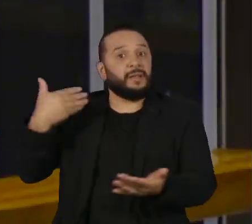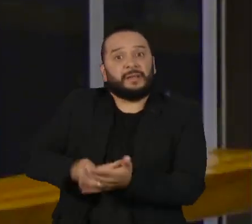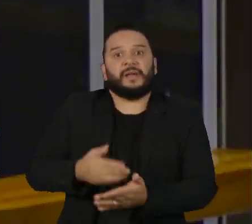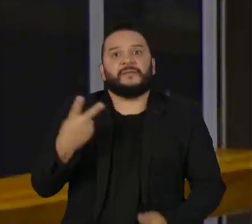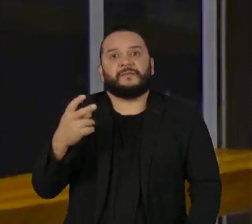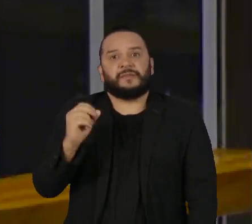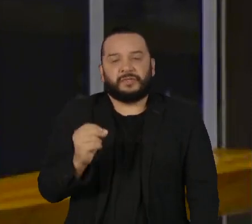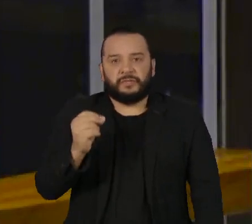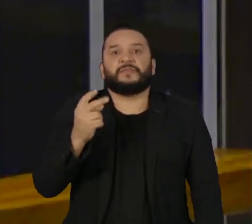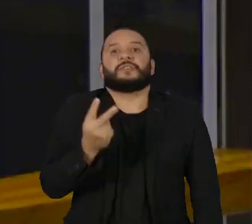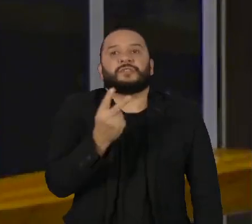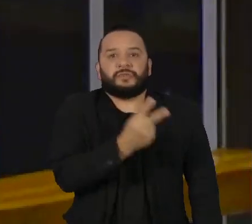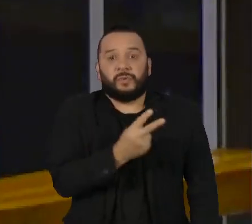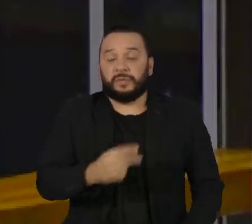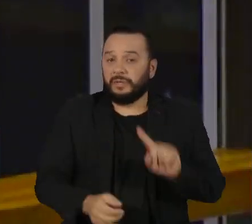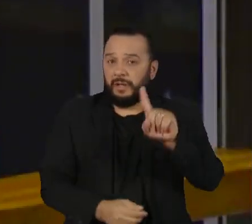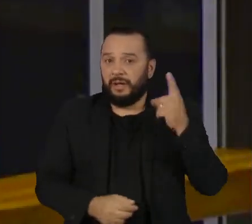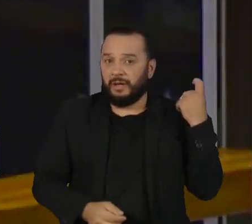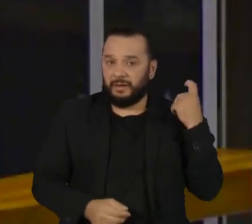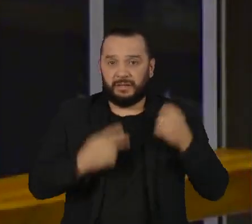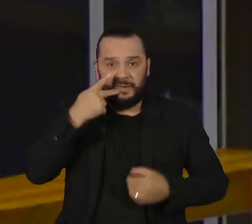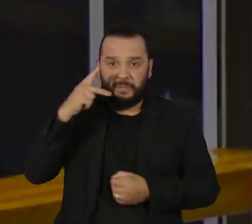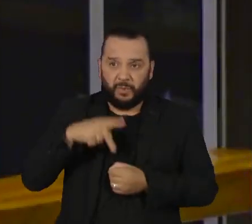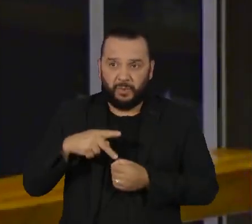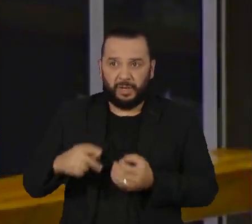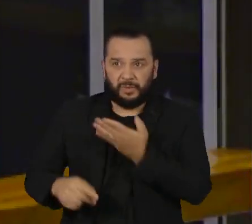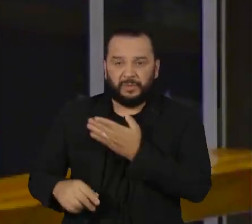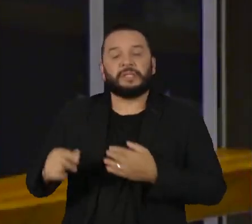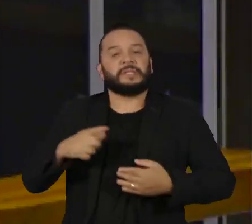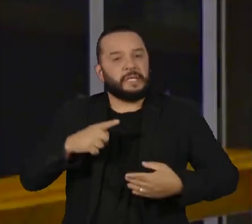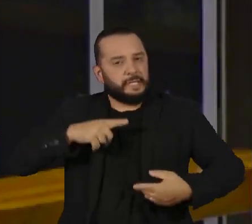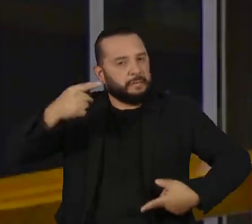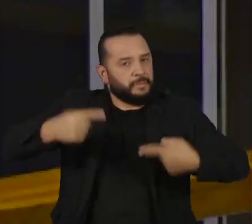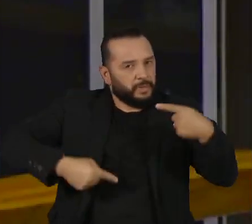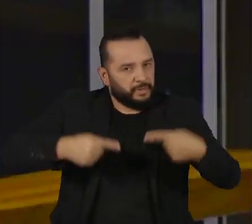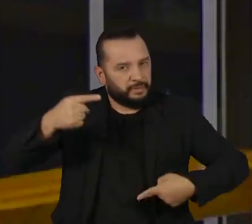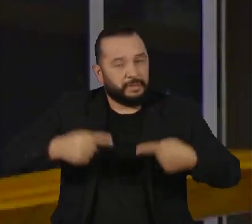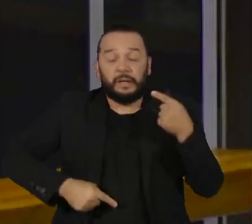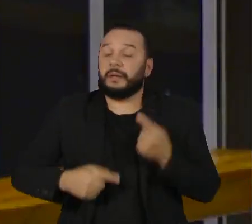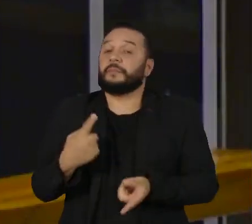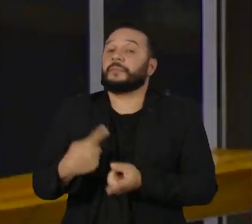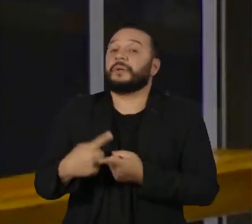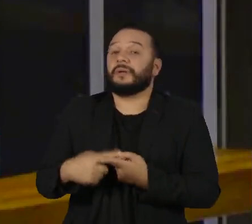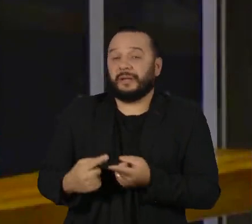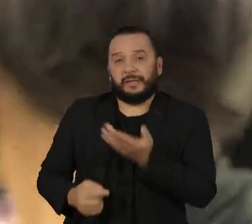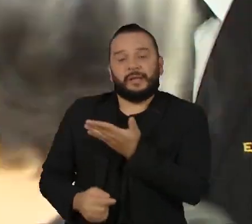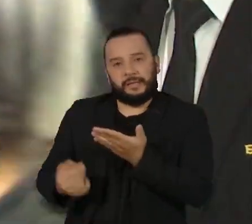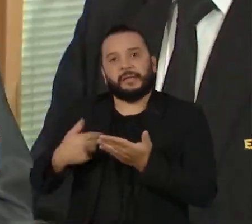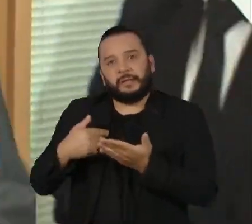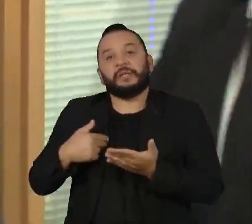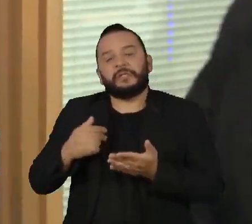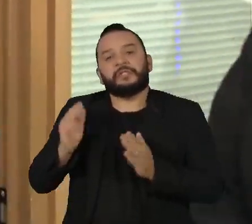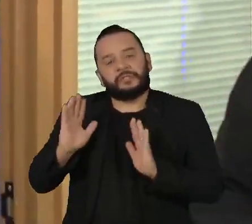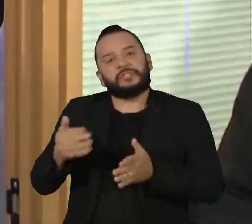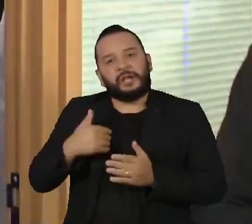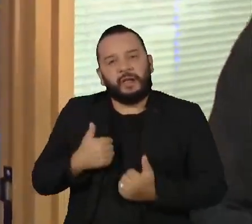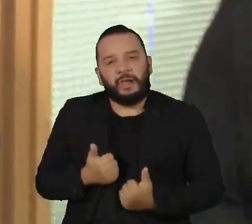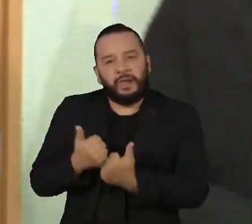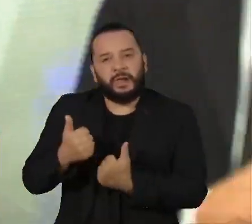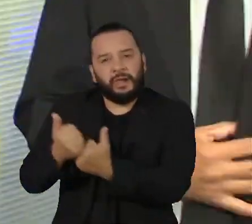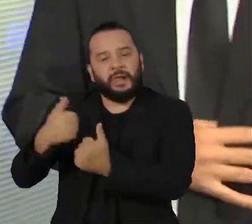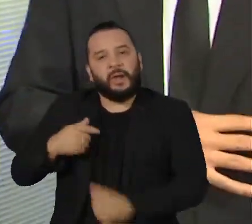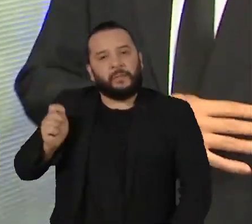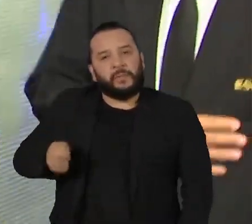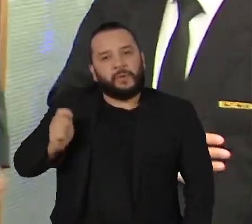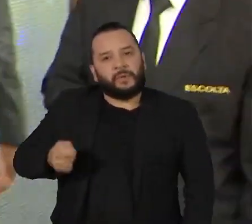O ex-procurador acumulou uma série de polêmicas, como a aproximação entre os promotores da Lava Jato e o